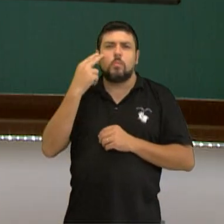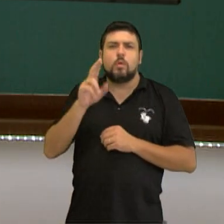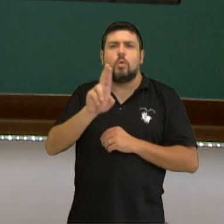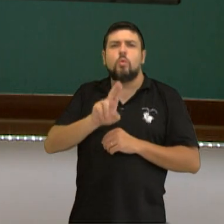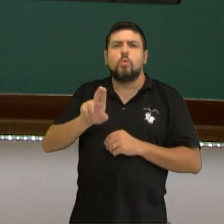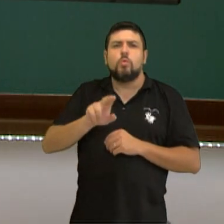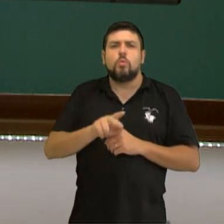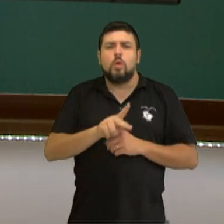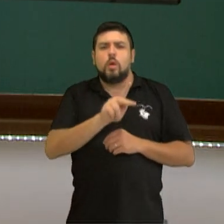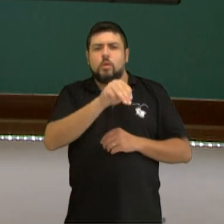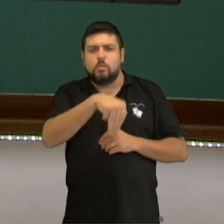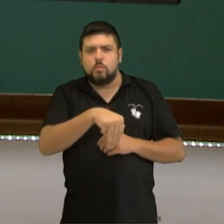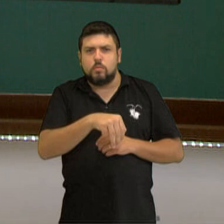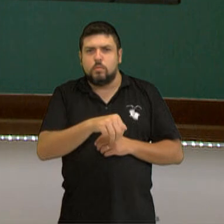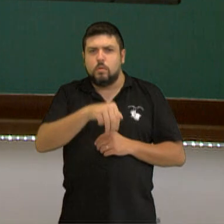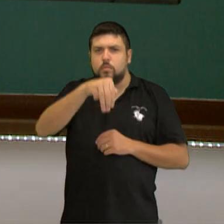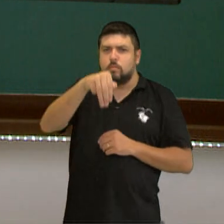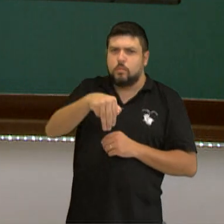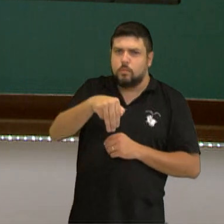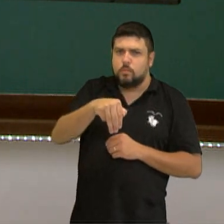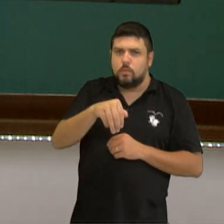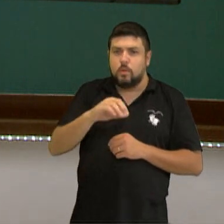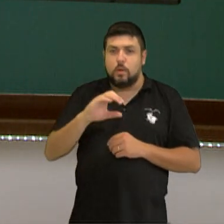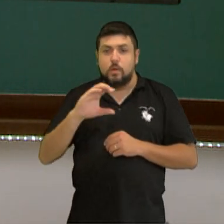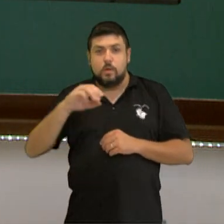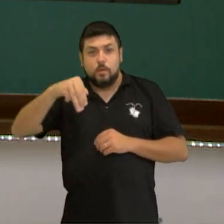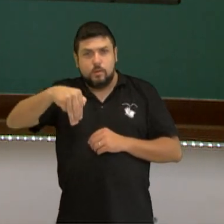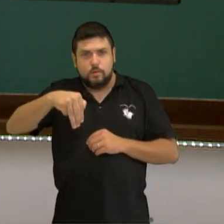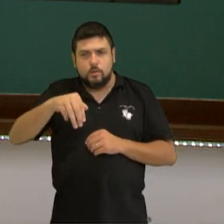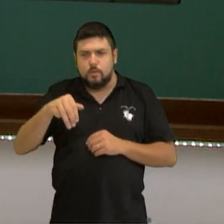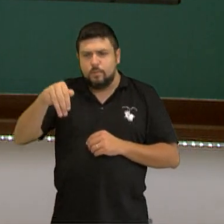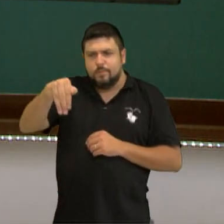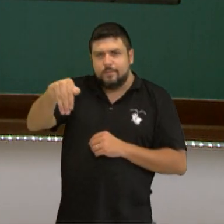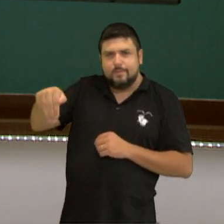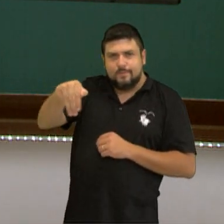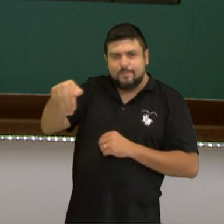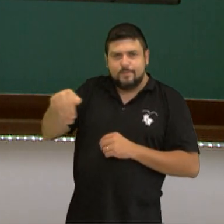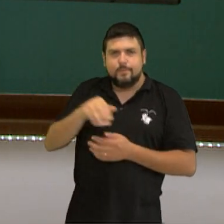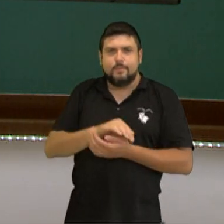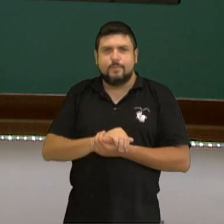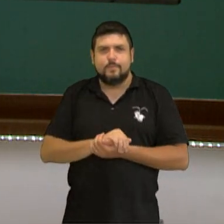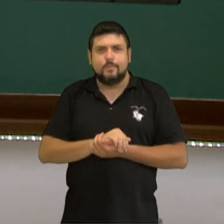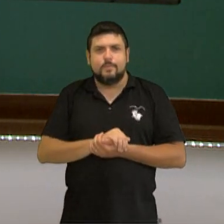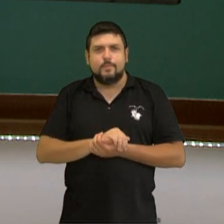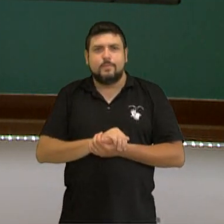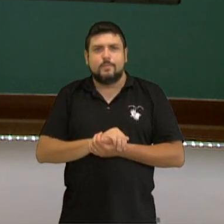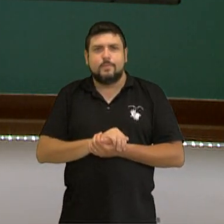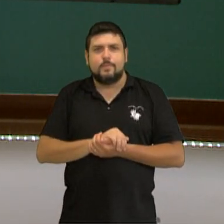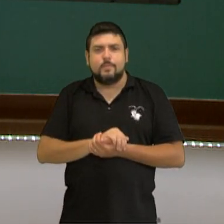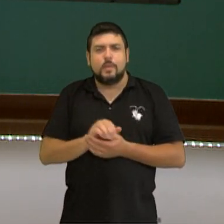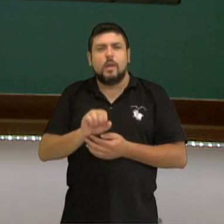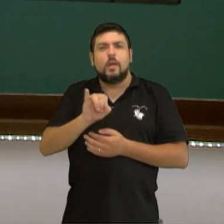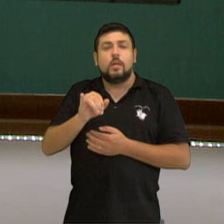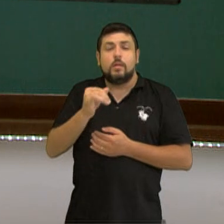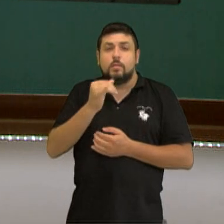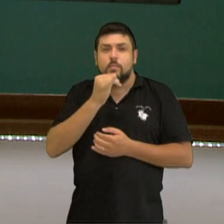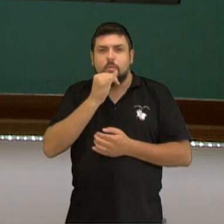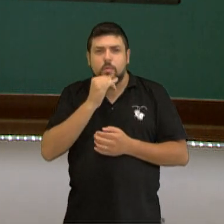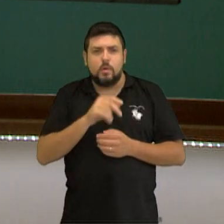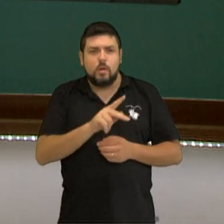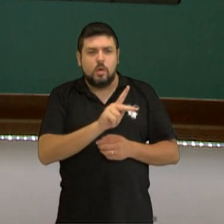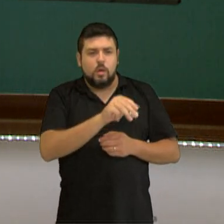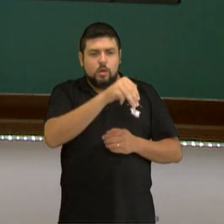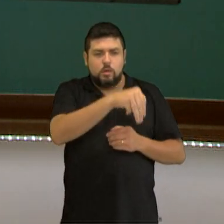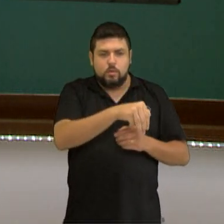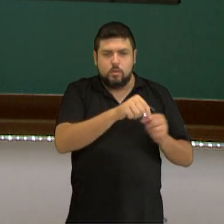metros, centímetros e milímetros. E aí você vai lembrar dessa dica que eu tenho aqui. Se eu quiser, por exemplo, transformar de quilômetros para